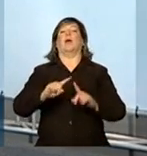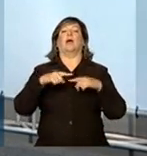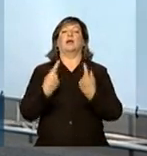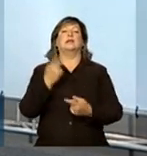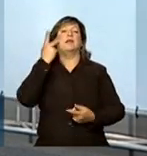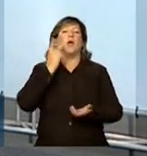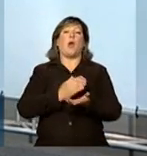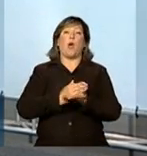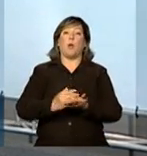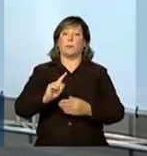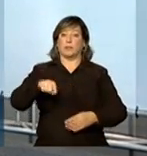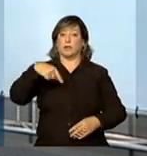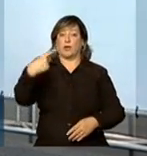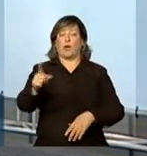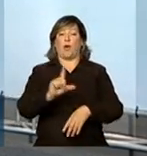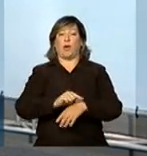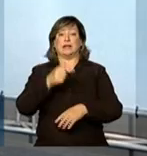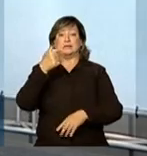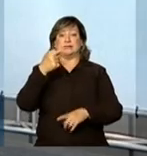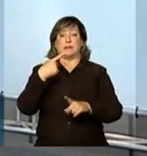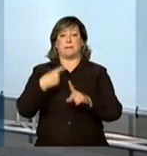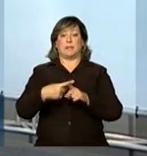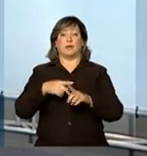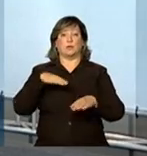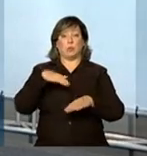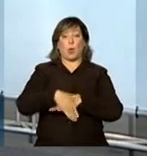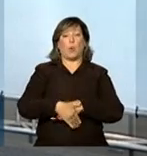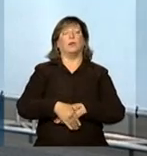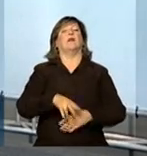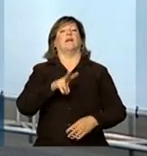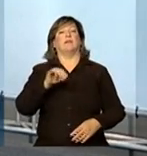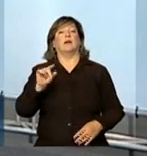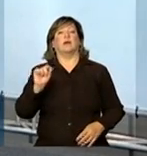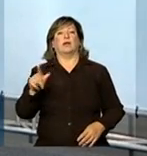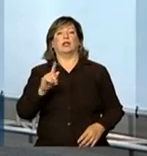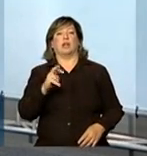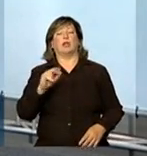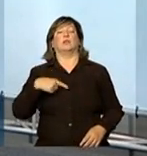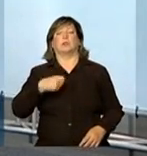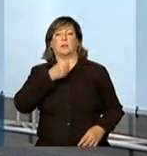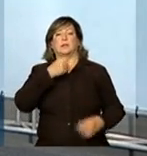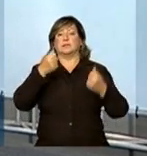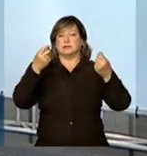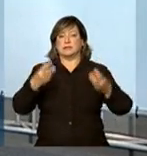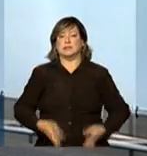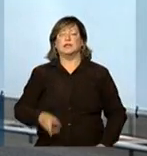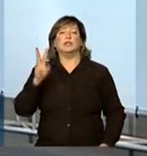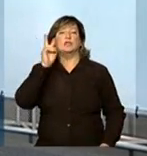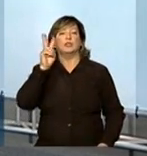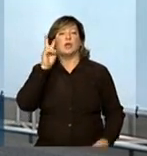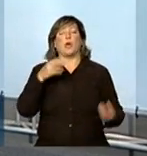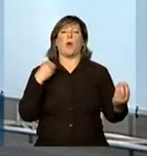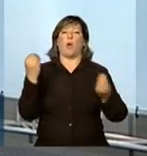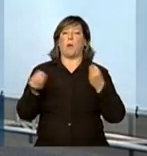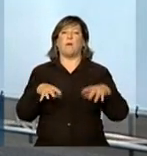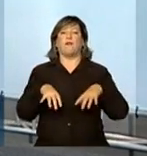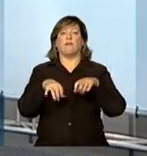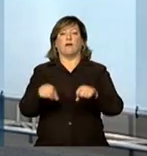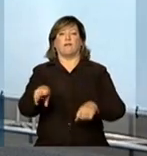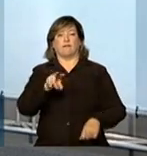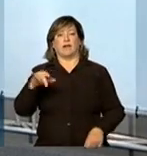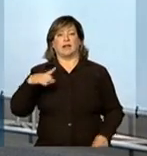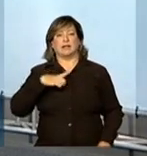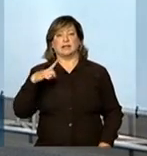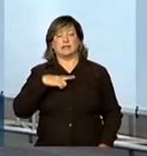Paulo e logo mais às 19h30 você pode conferir o depoimento do Geraldo e também uma matéria sobre a formatura que vai